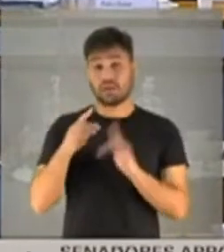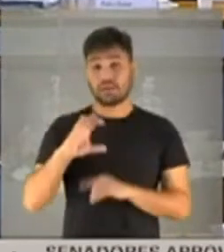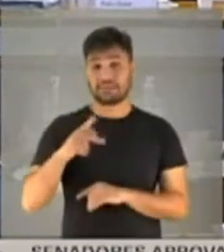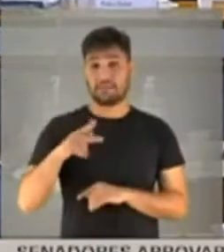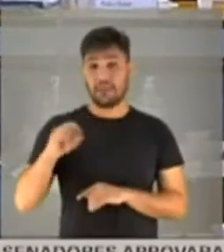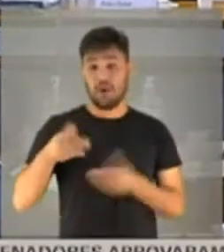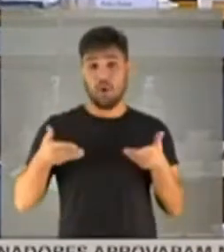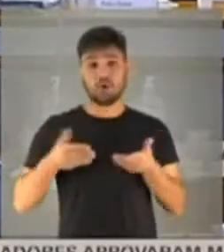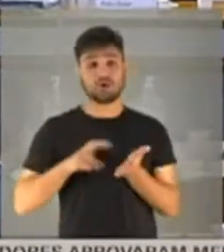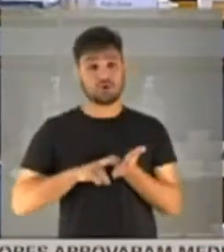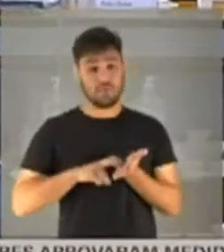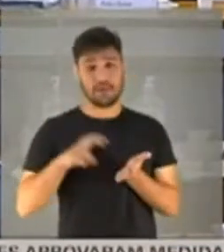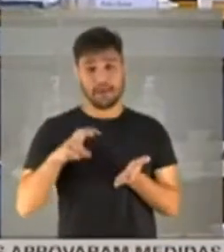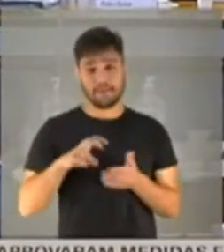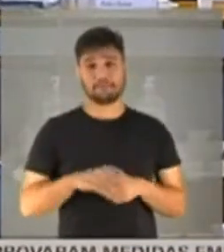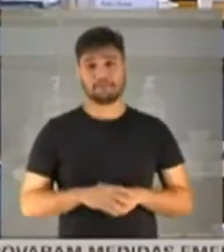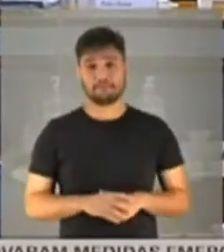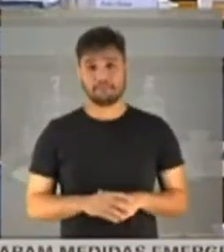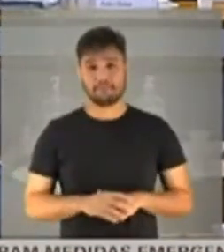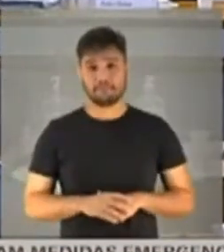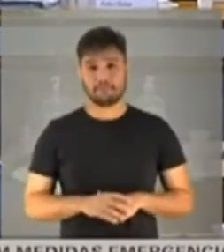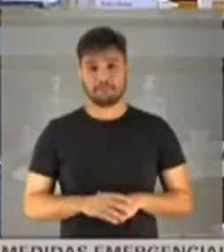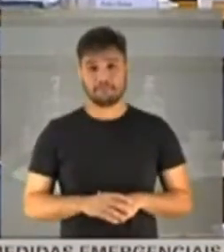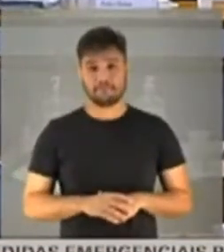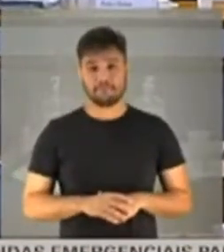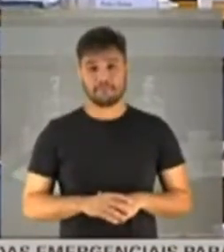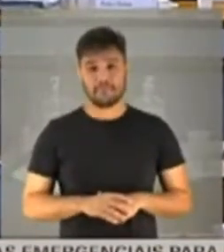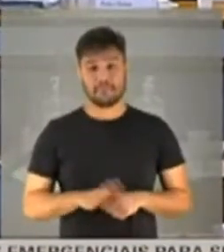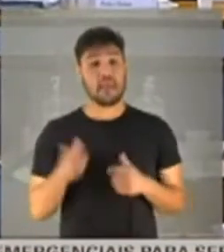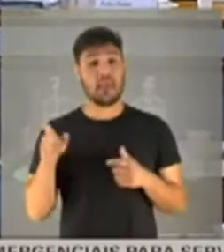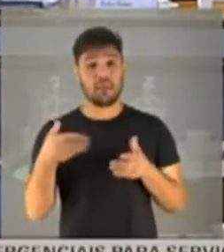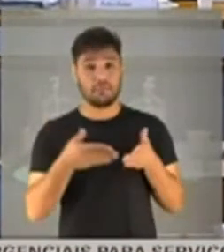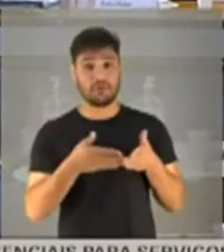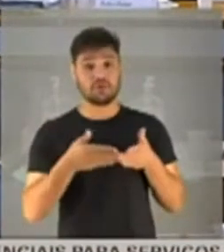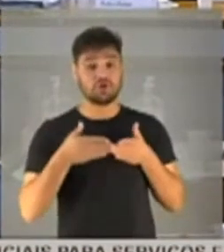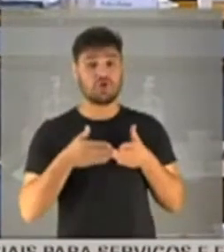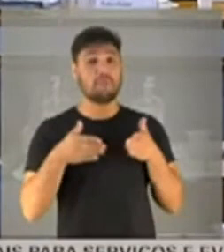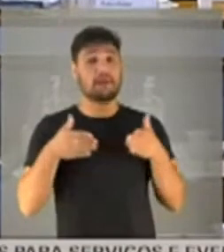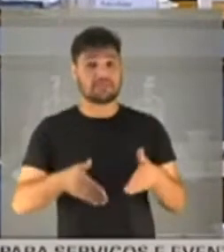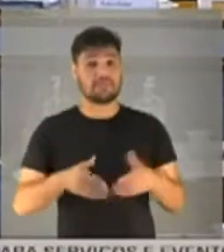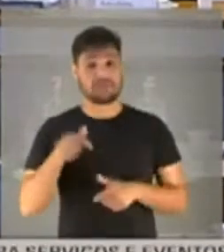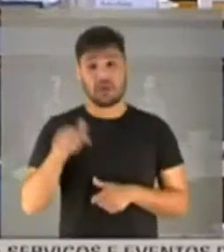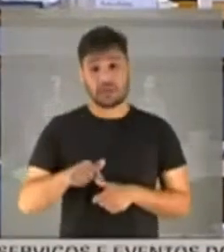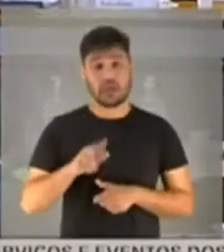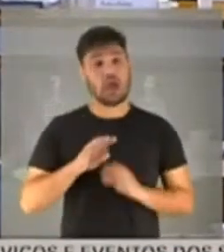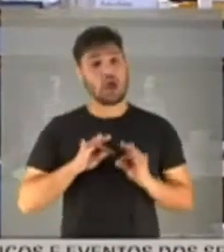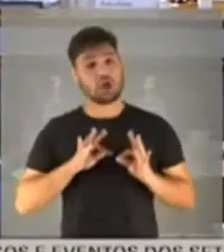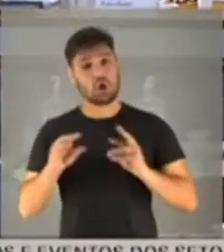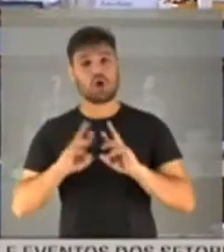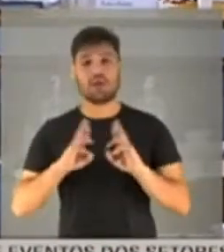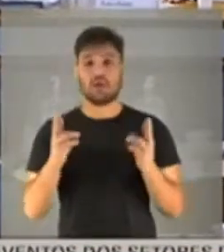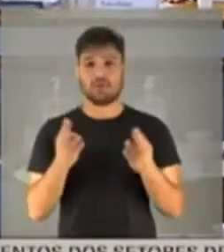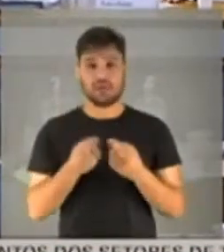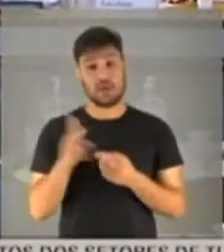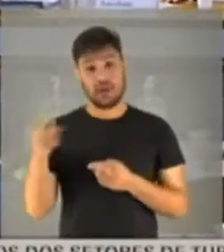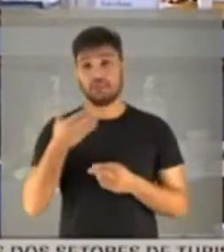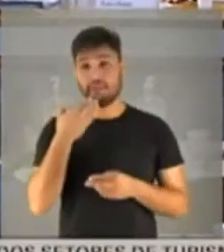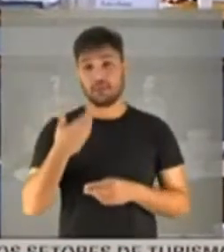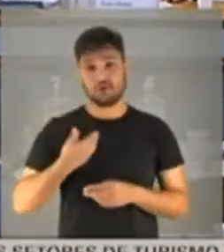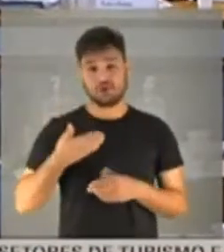hoje de manhã mesmo, solicitou a participação dele em todas as sessões da CPI,